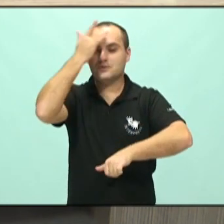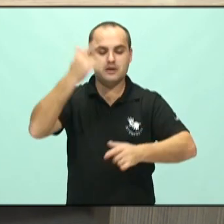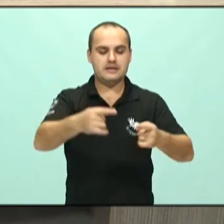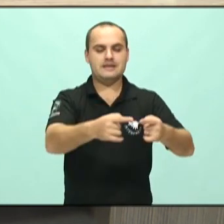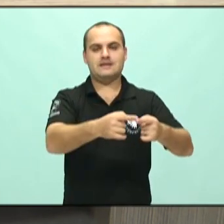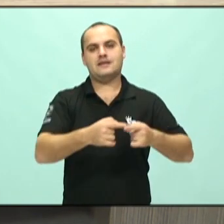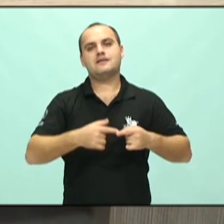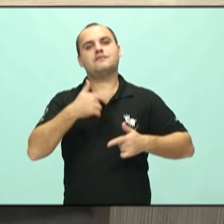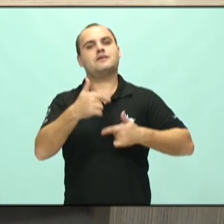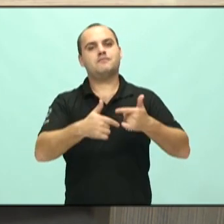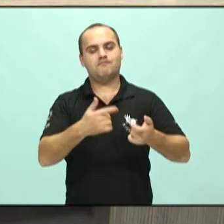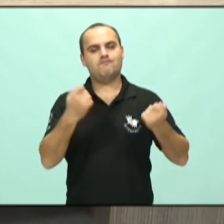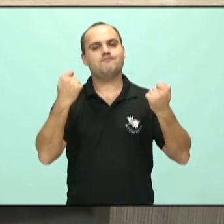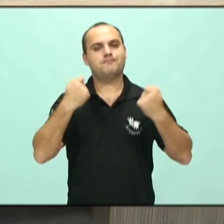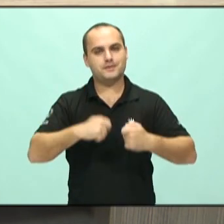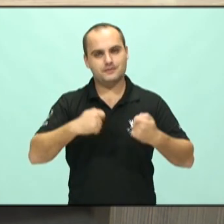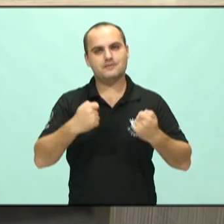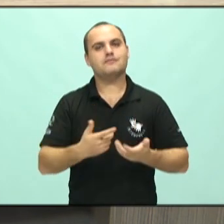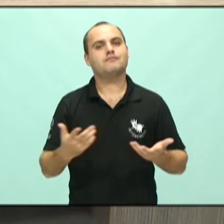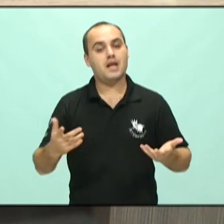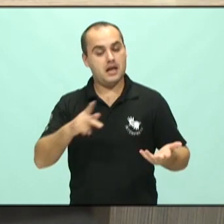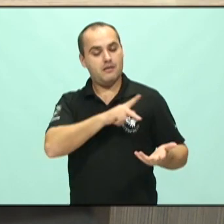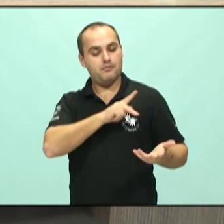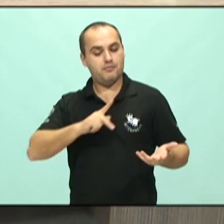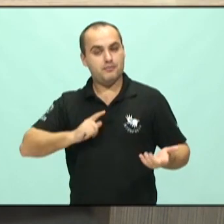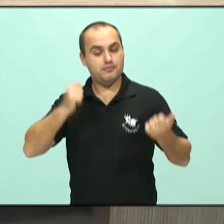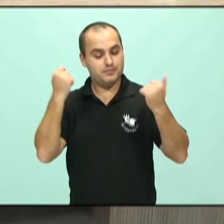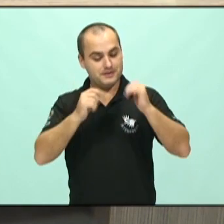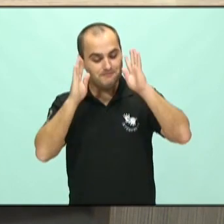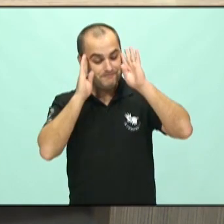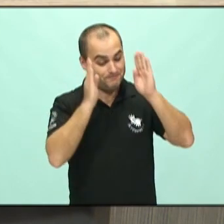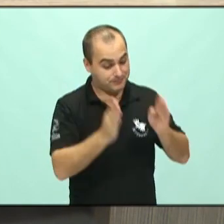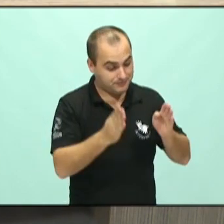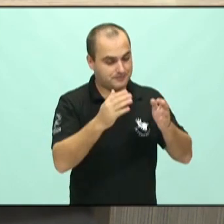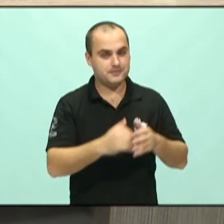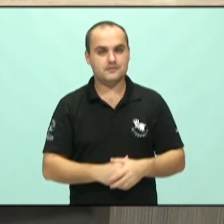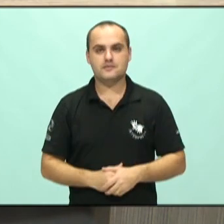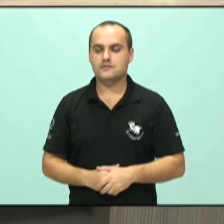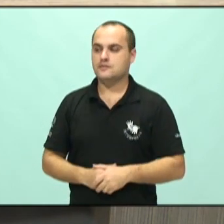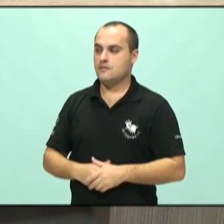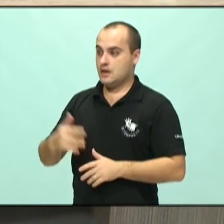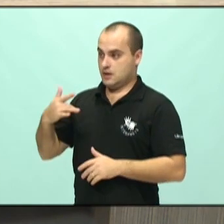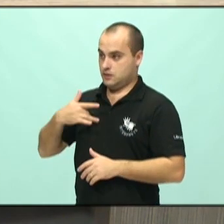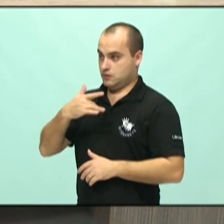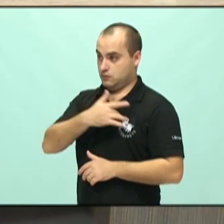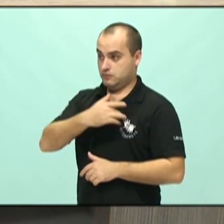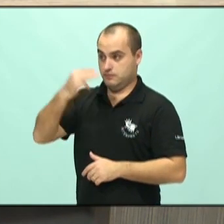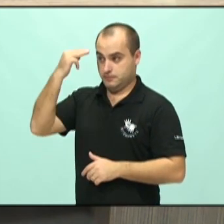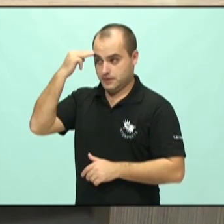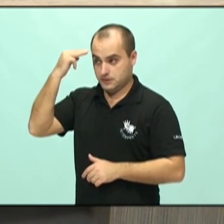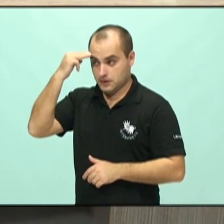políticas públicas precisam atentar para isso, justamente. A saúde mental ainda está vinculada ao